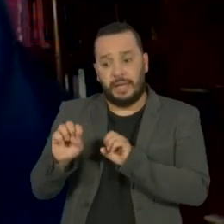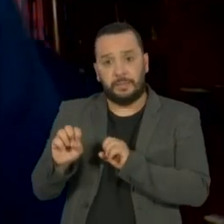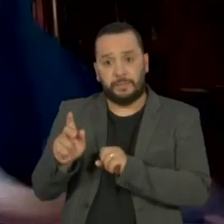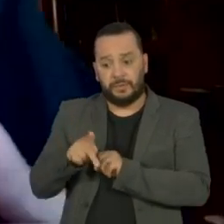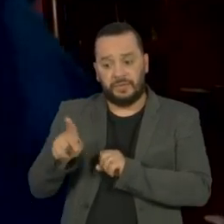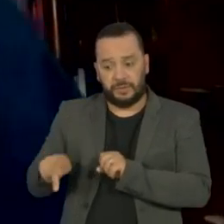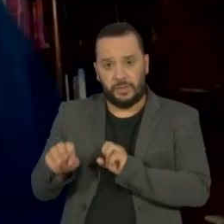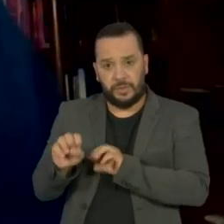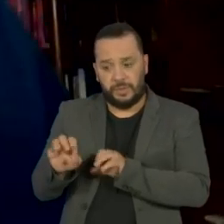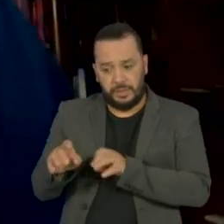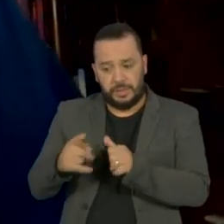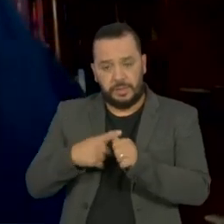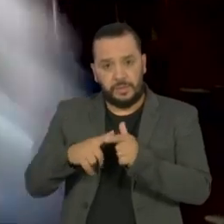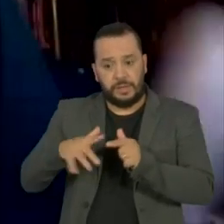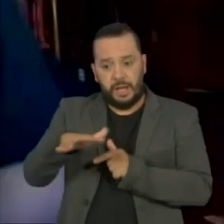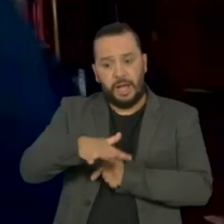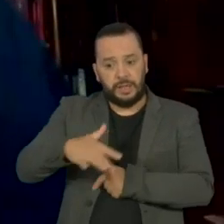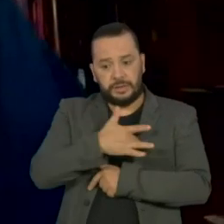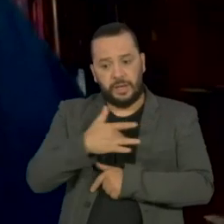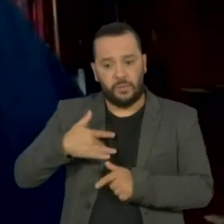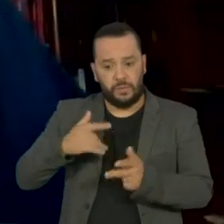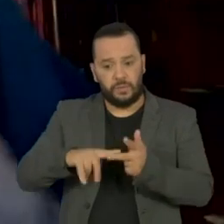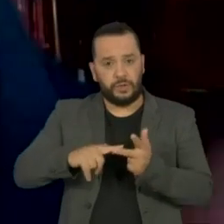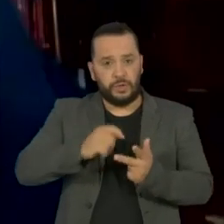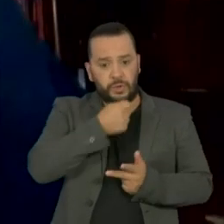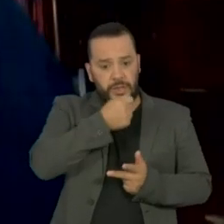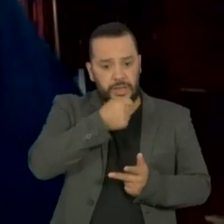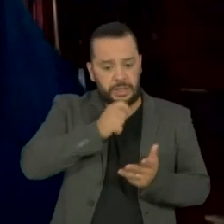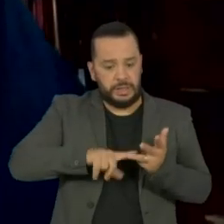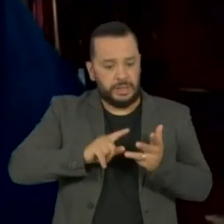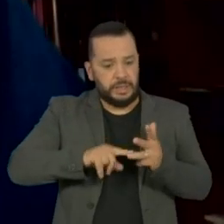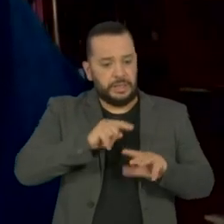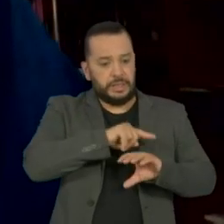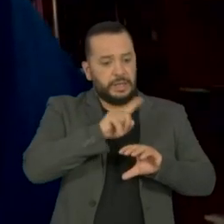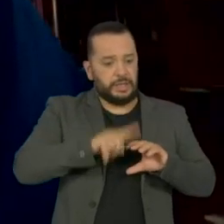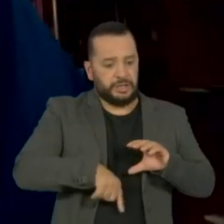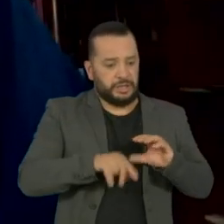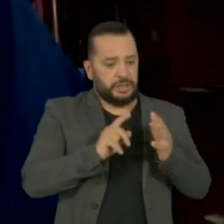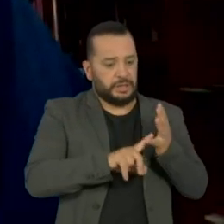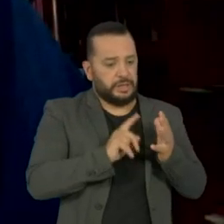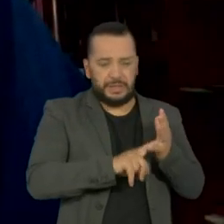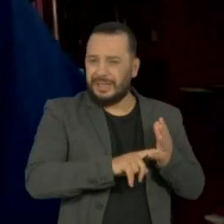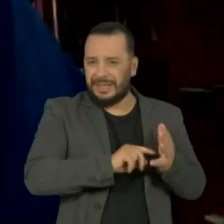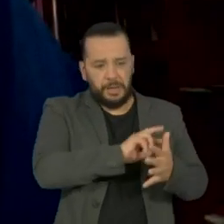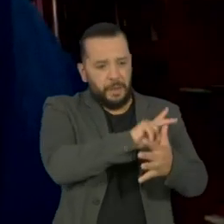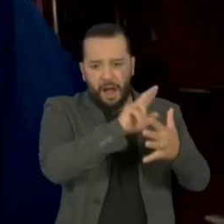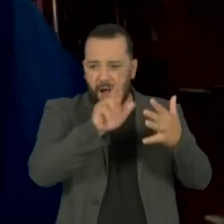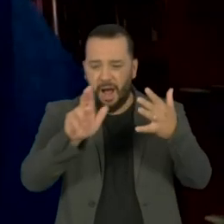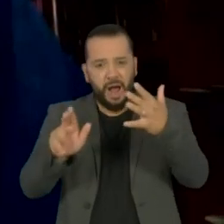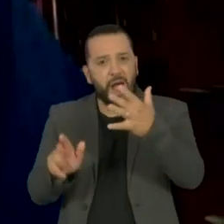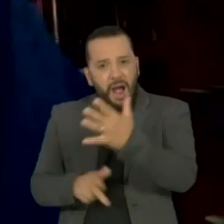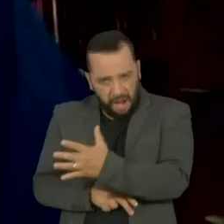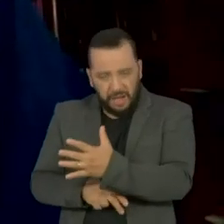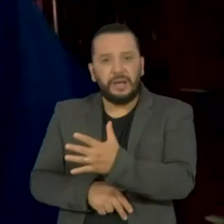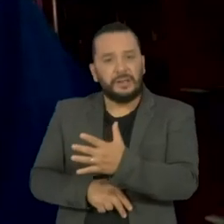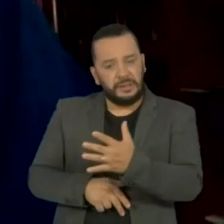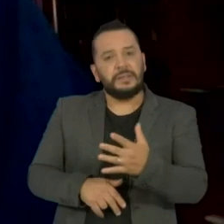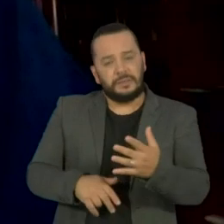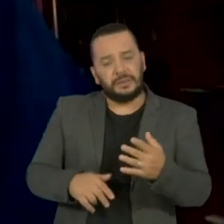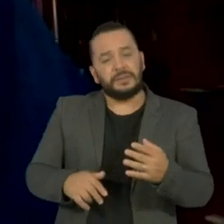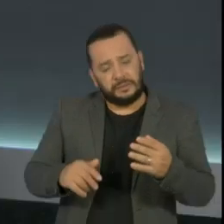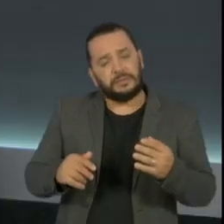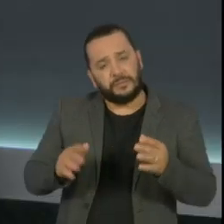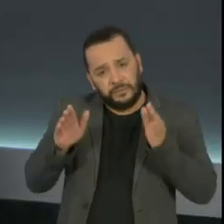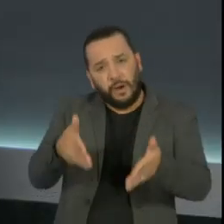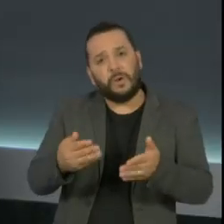de quem está na saúde geral, de jornalistas, de cientistas, de, enfim, daqueles que se preocupam com a vida